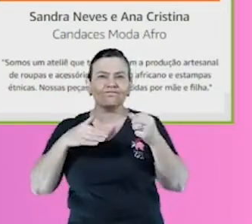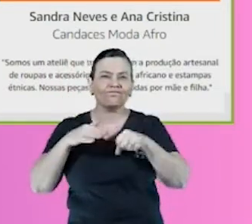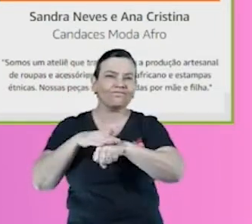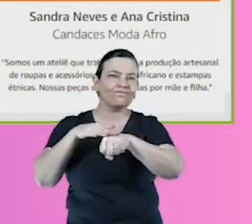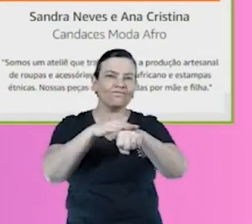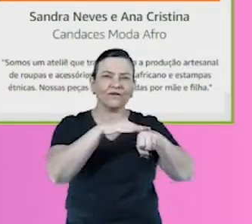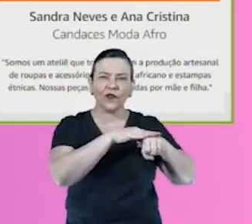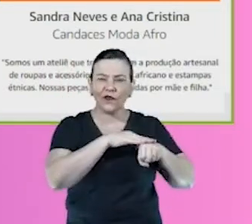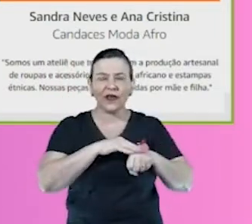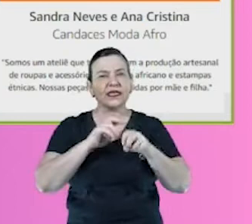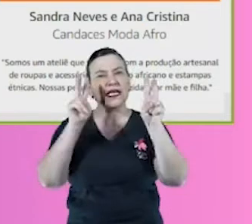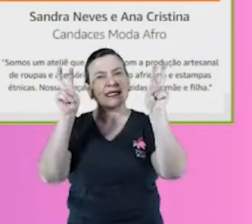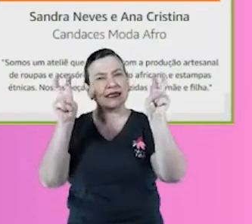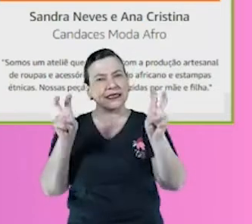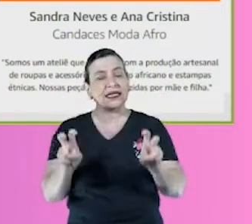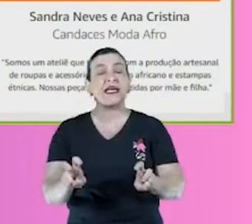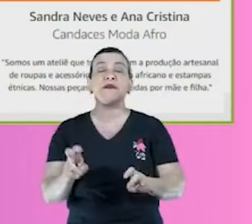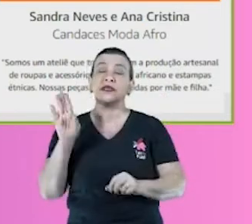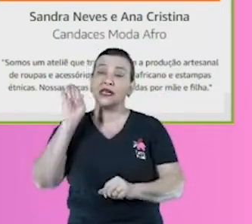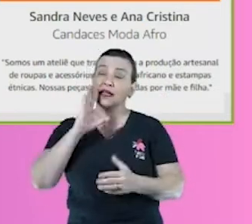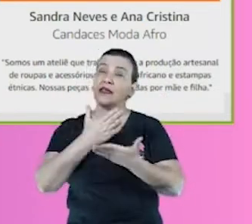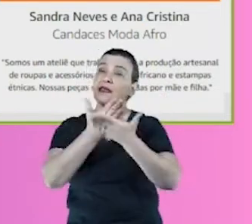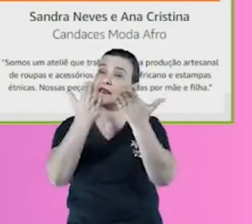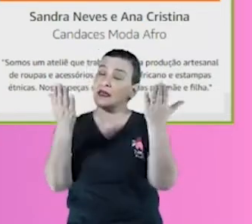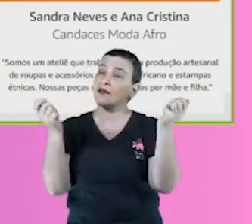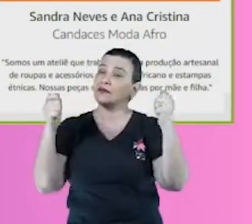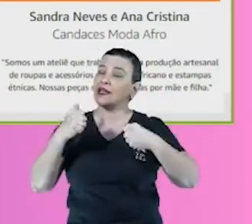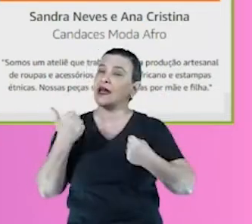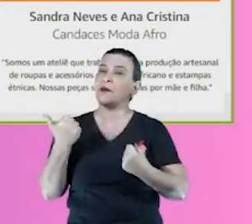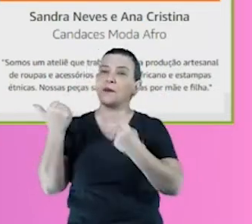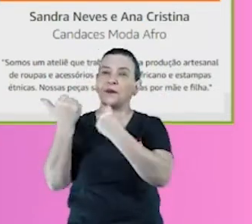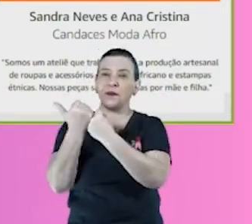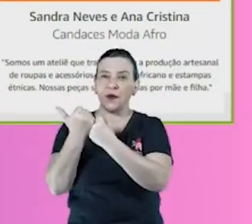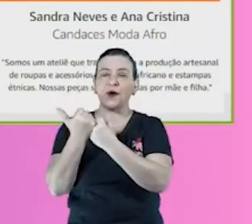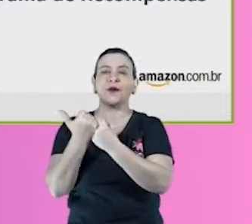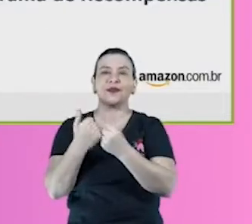legal a gente poder ter esse tipo de página e poder dar esse apoio pros pequenos vendedores.